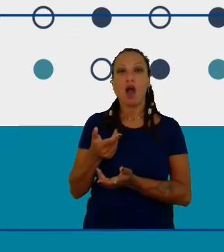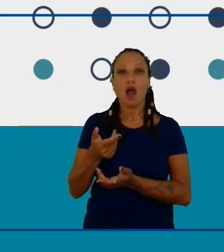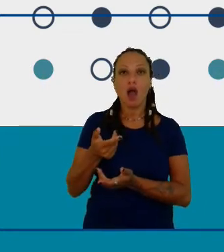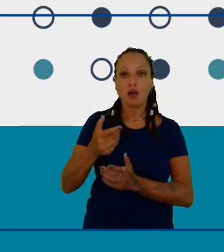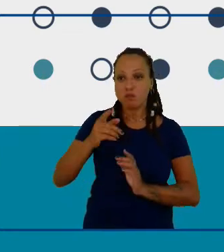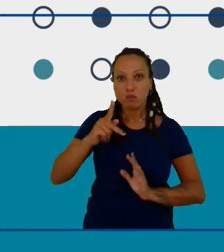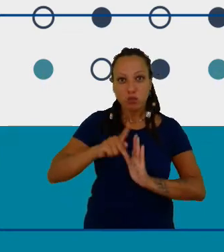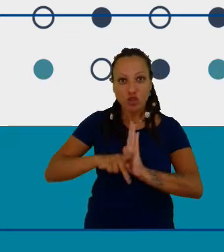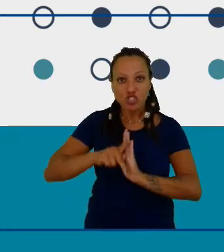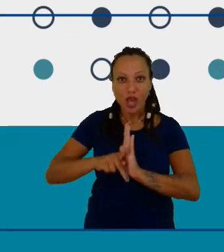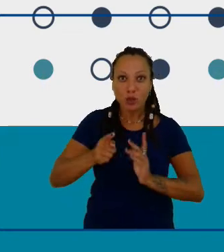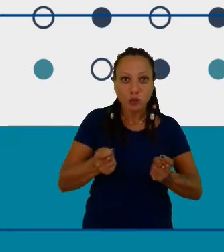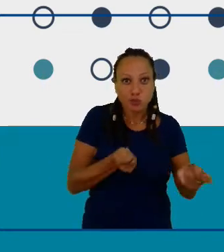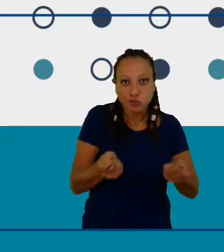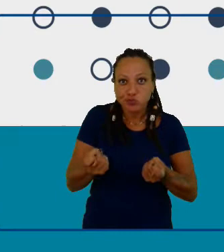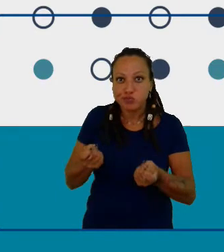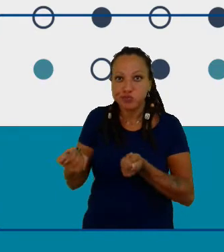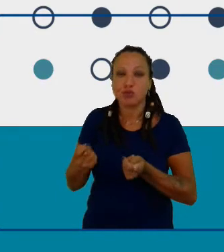agora pela Gatsby Foundation.